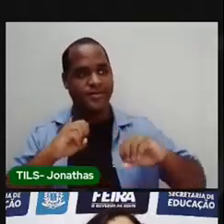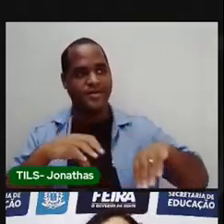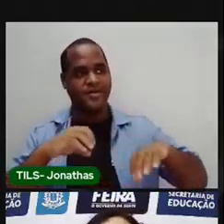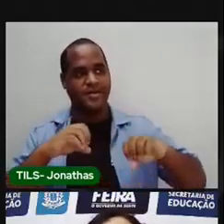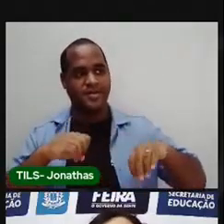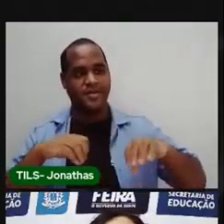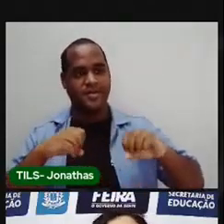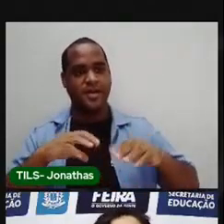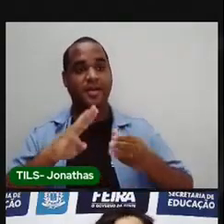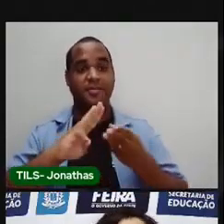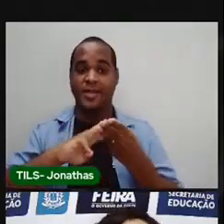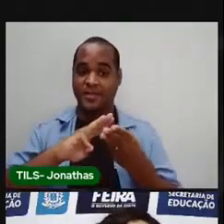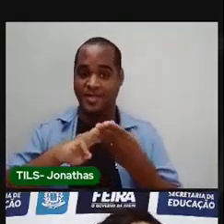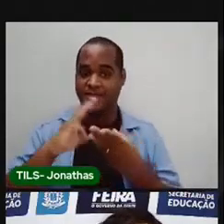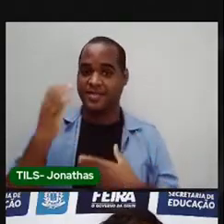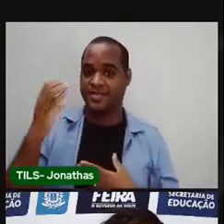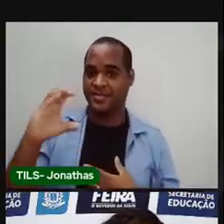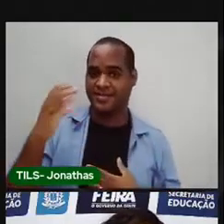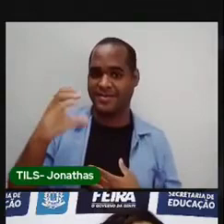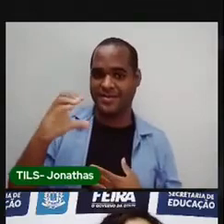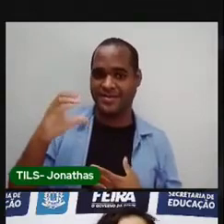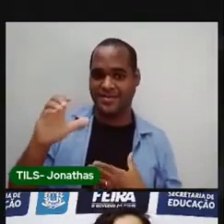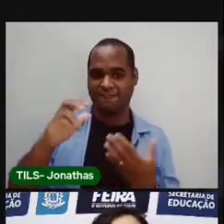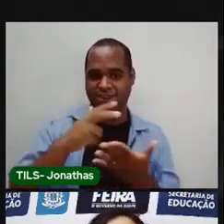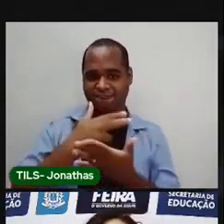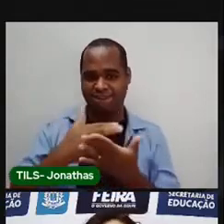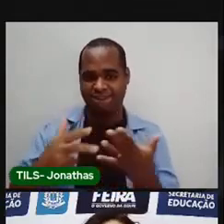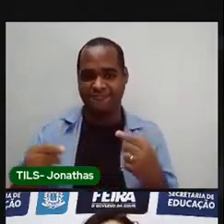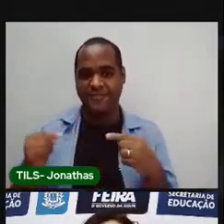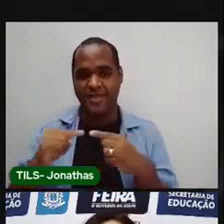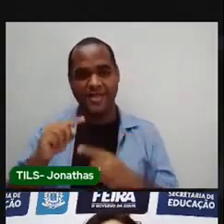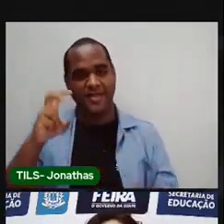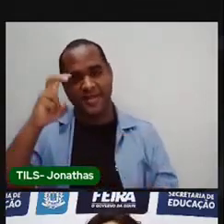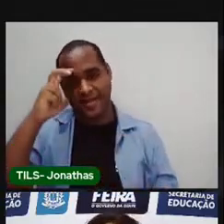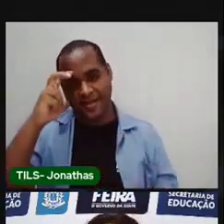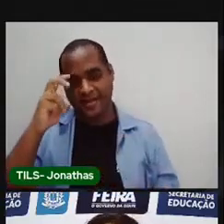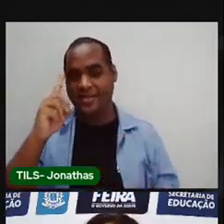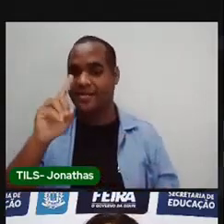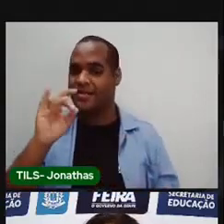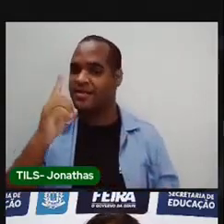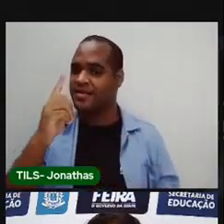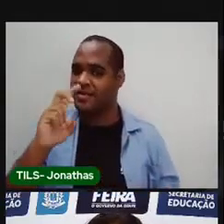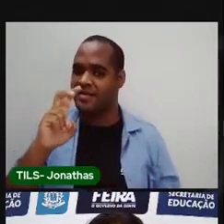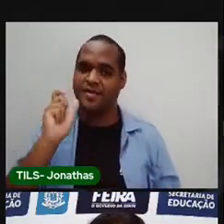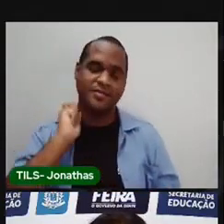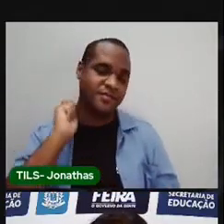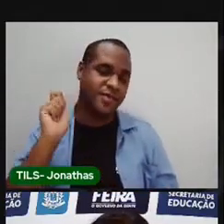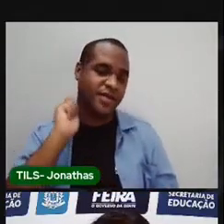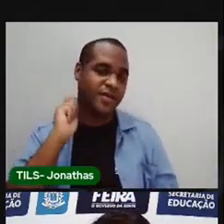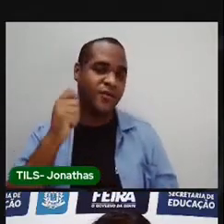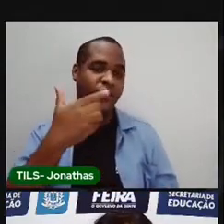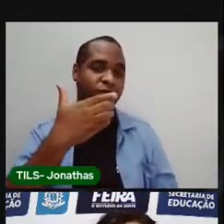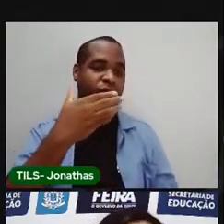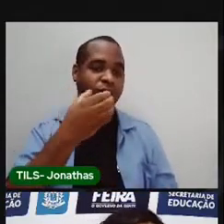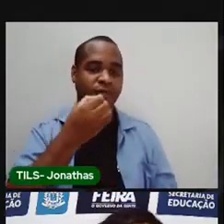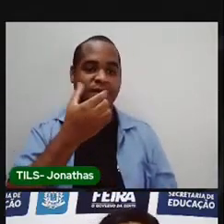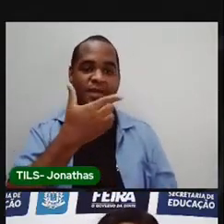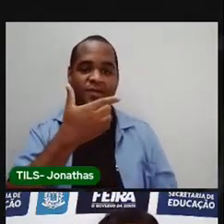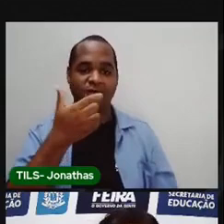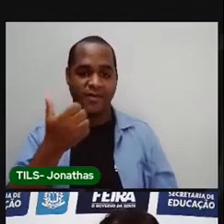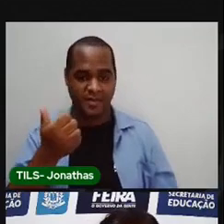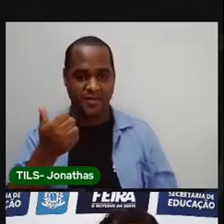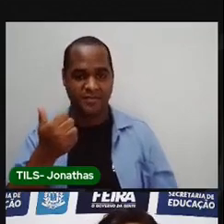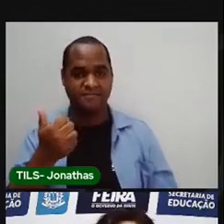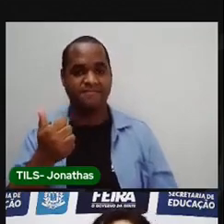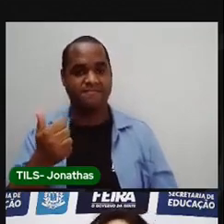Atividade de matemática e ciência da natureza. Quinta-feira. dia 5 de abril de 2021. O